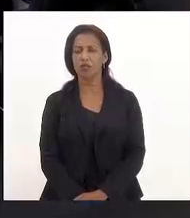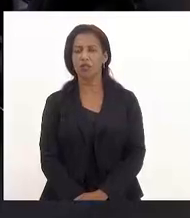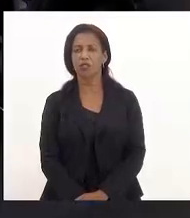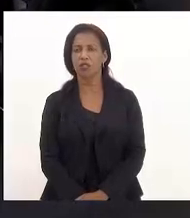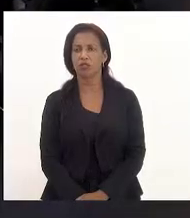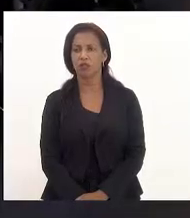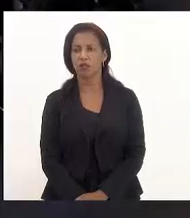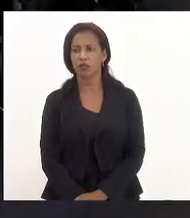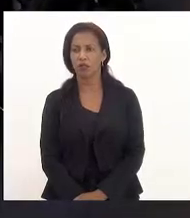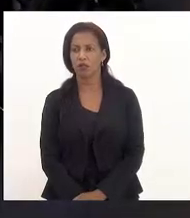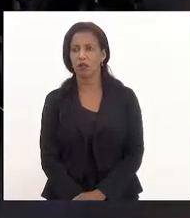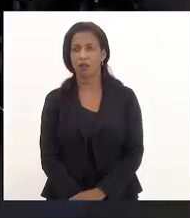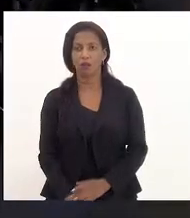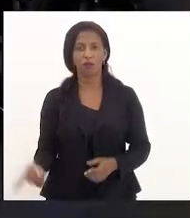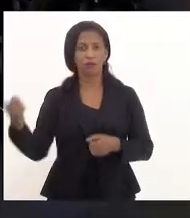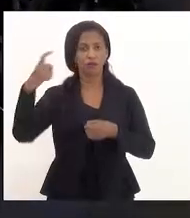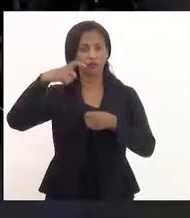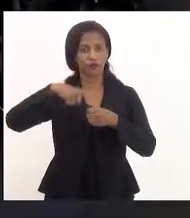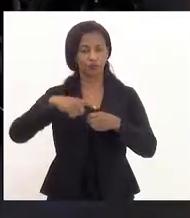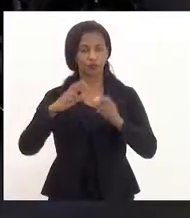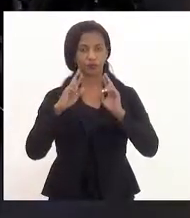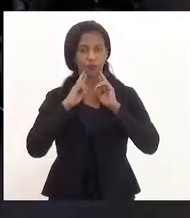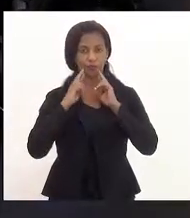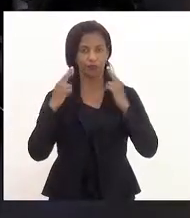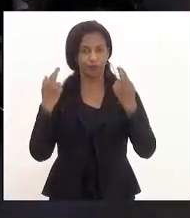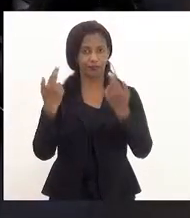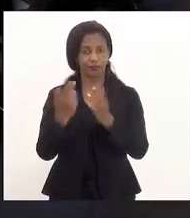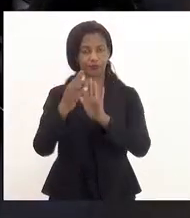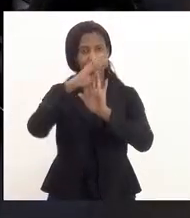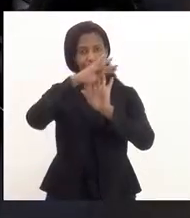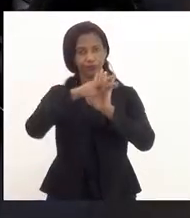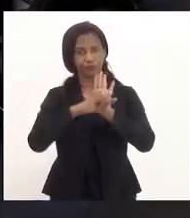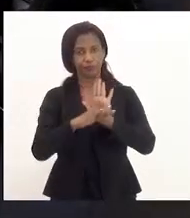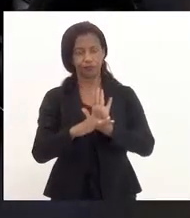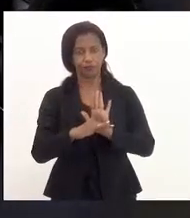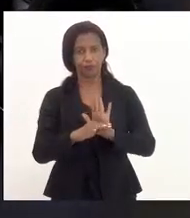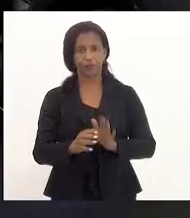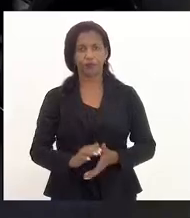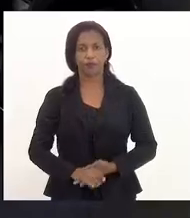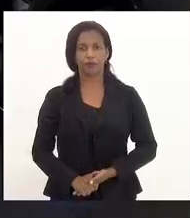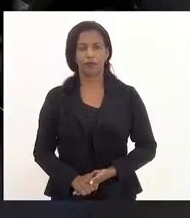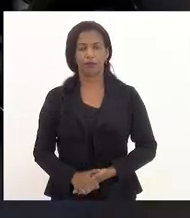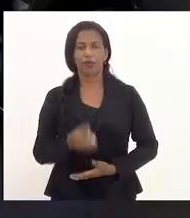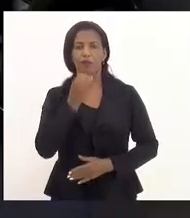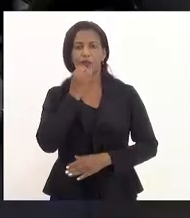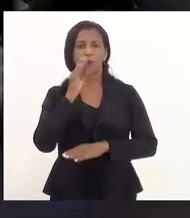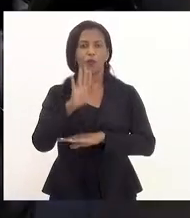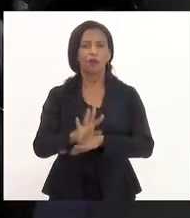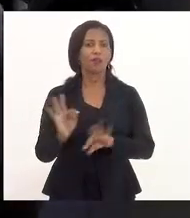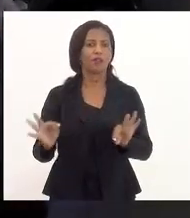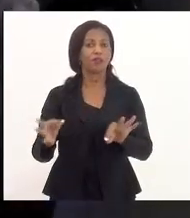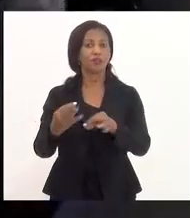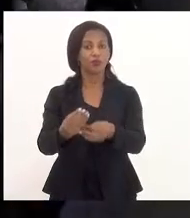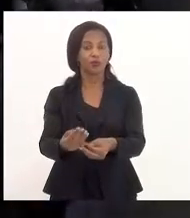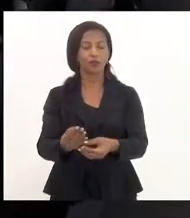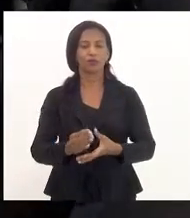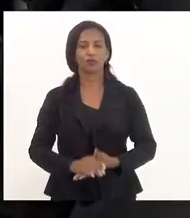Está reaberta a ordem do dia. Boa tarde a todas e todos.